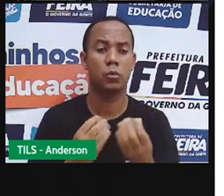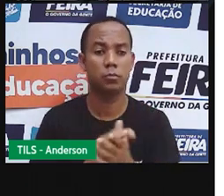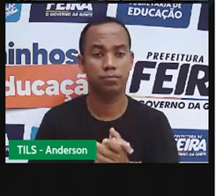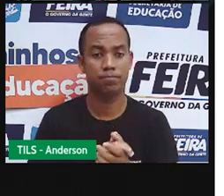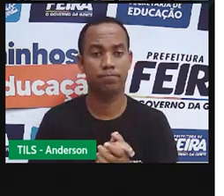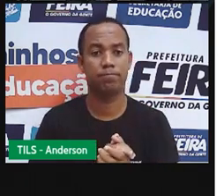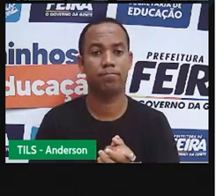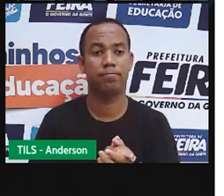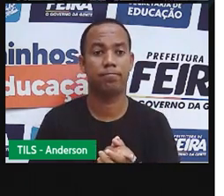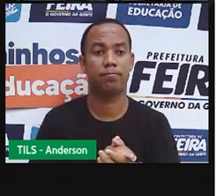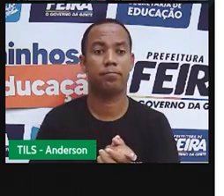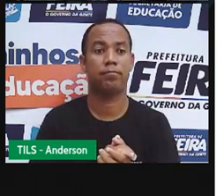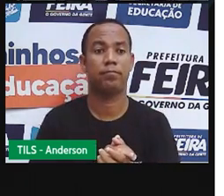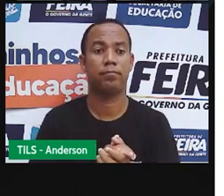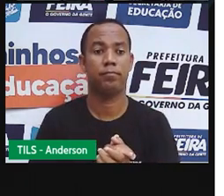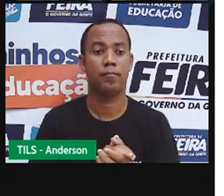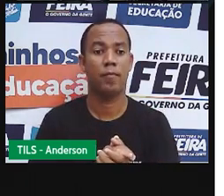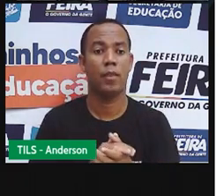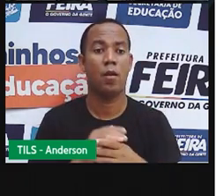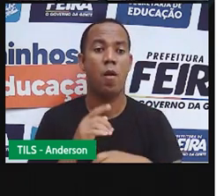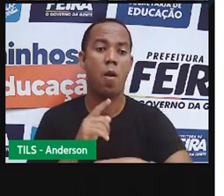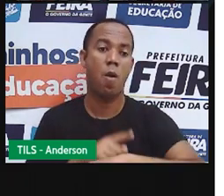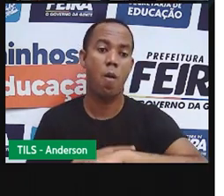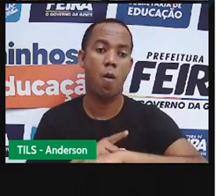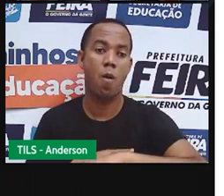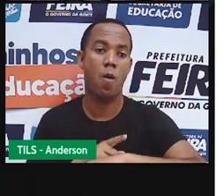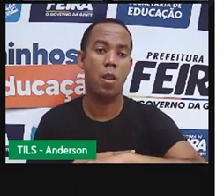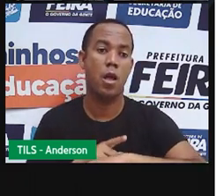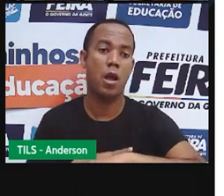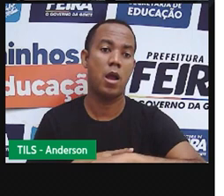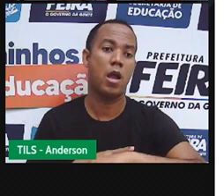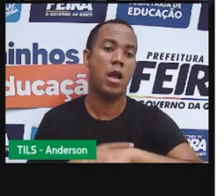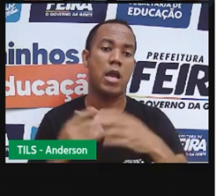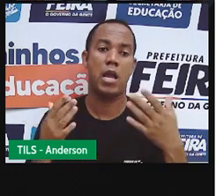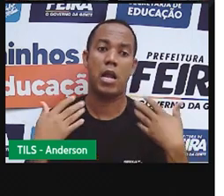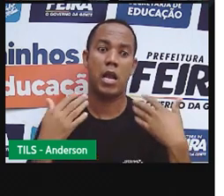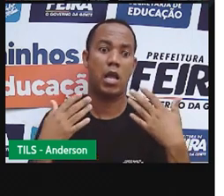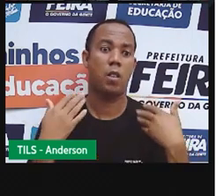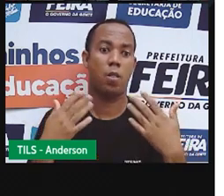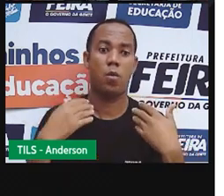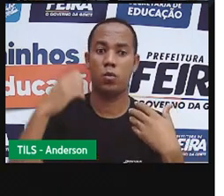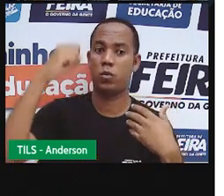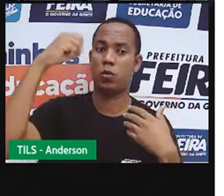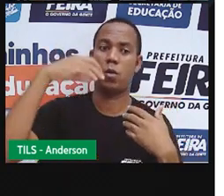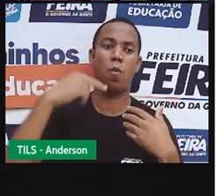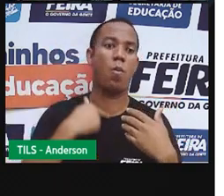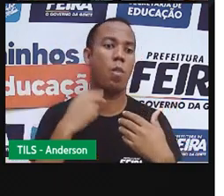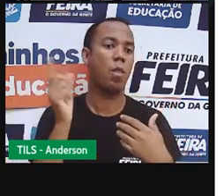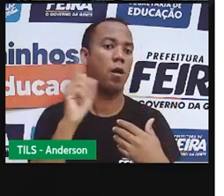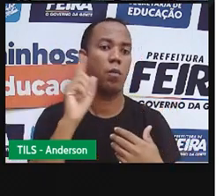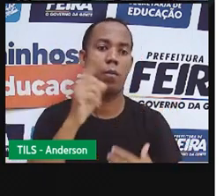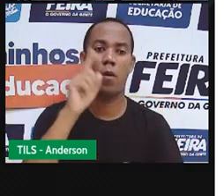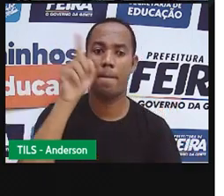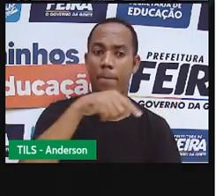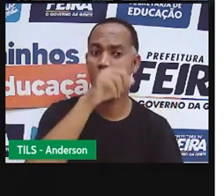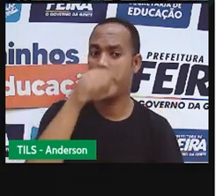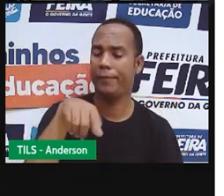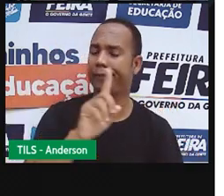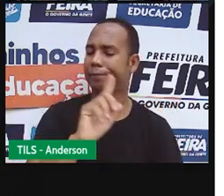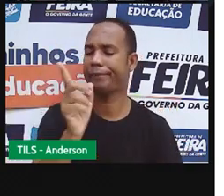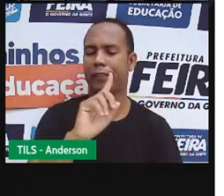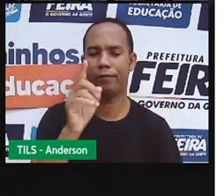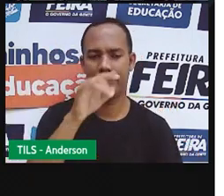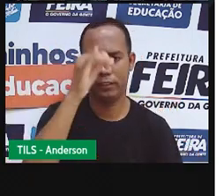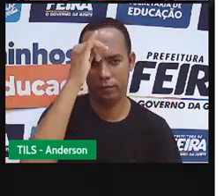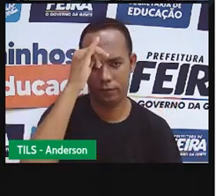Muito bem. Então, esse período que é mais quente é o que a gente não pode se expor ao sol sem proteção.